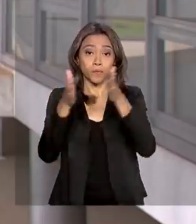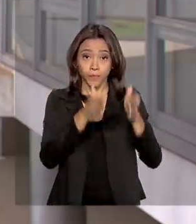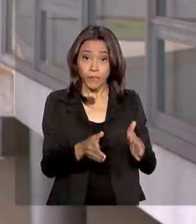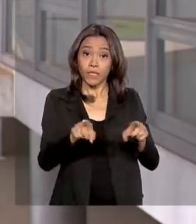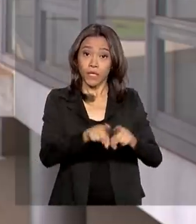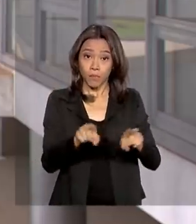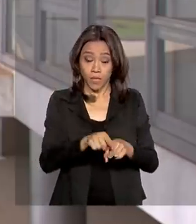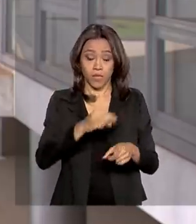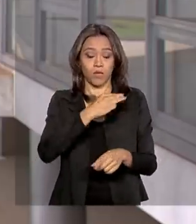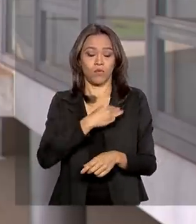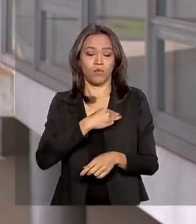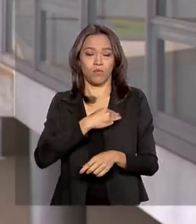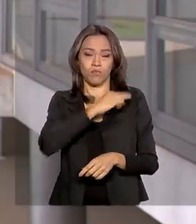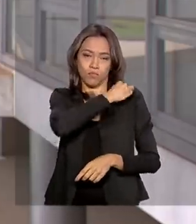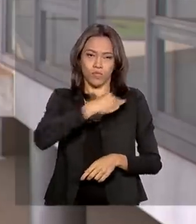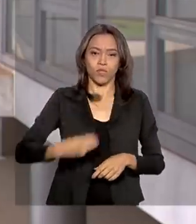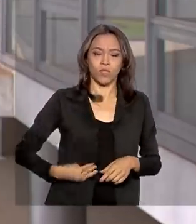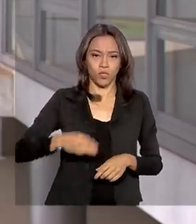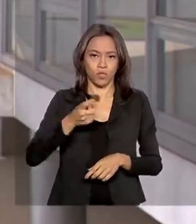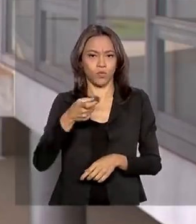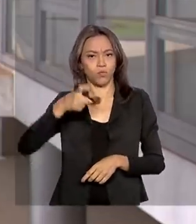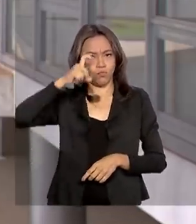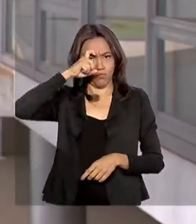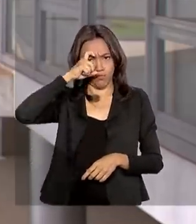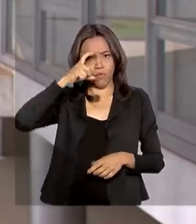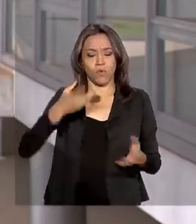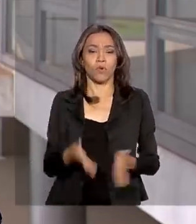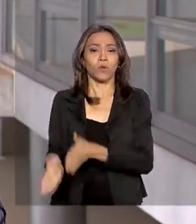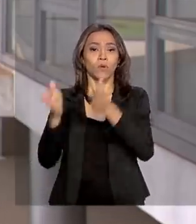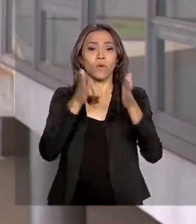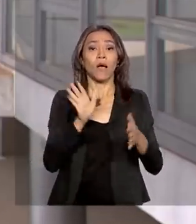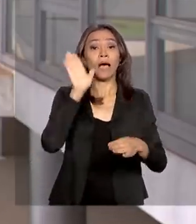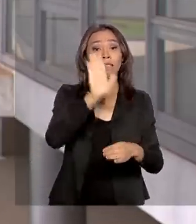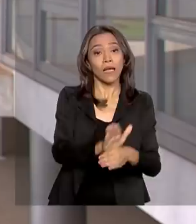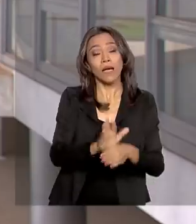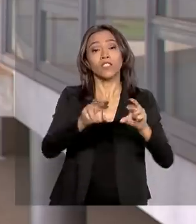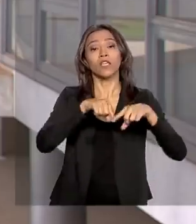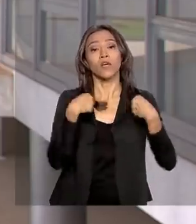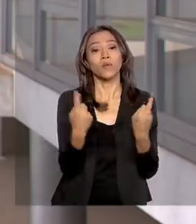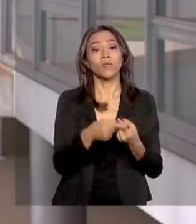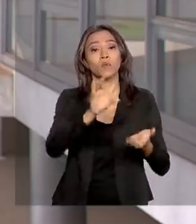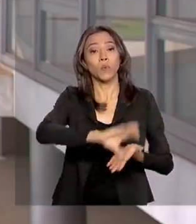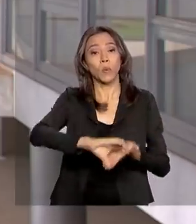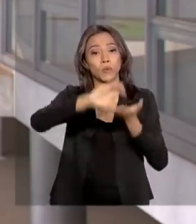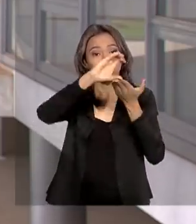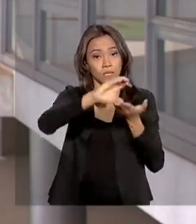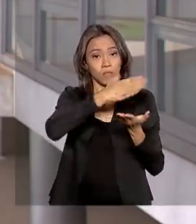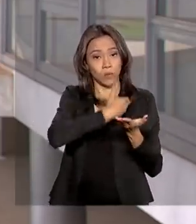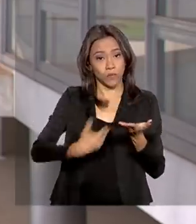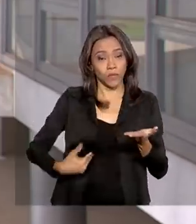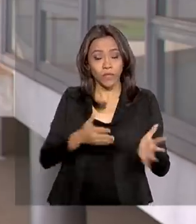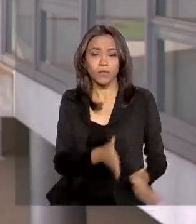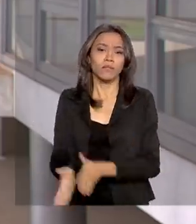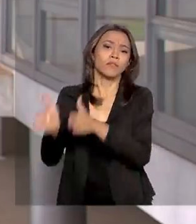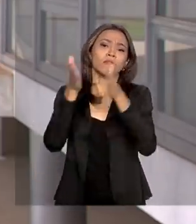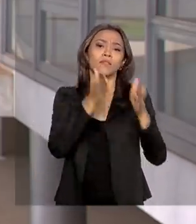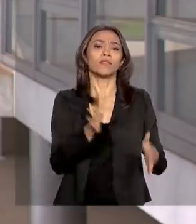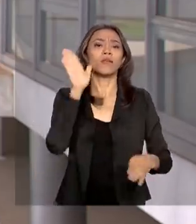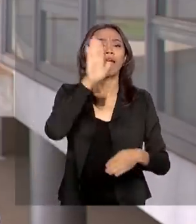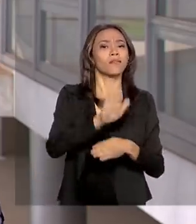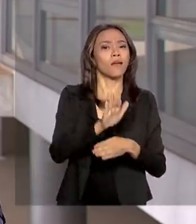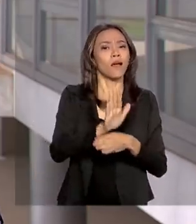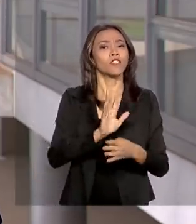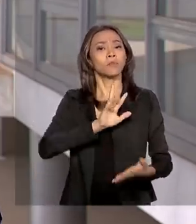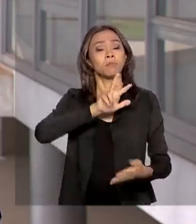Moro. A tarde, participa da reunião do Conselho de Governo e finaliza o dia lançando esse programa Saneamento Brasil